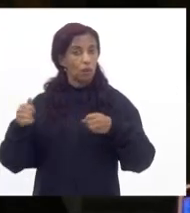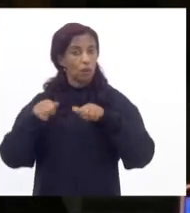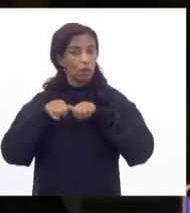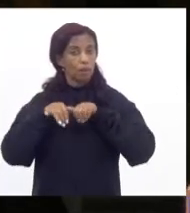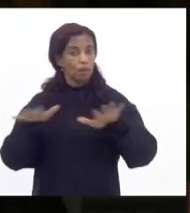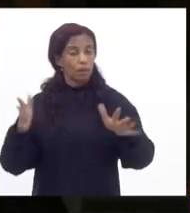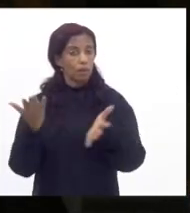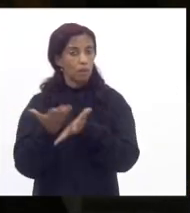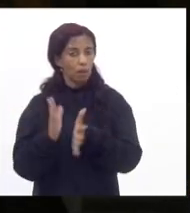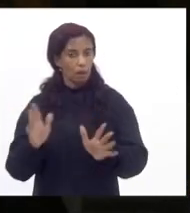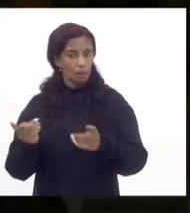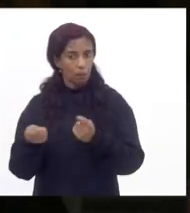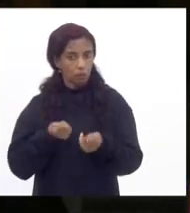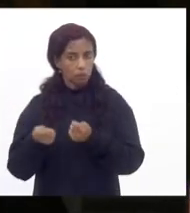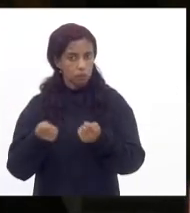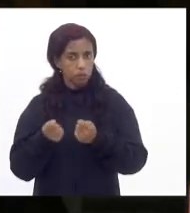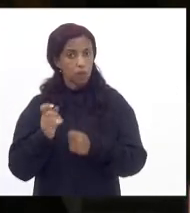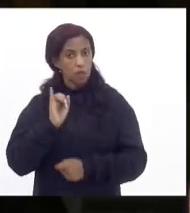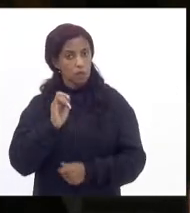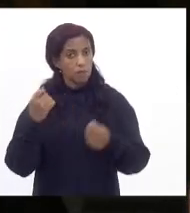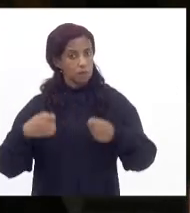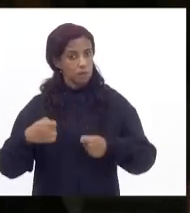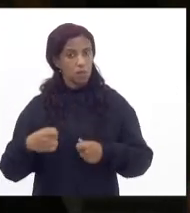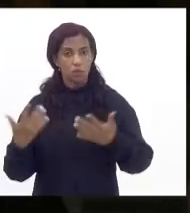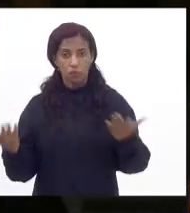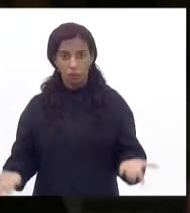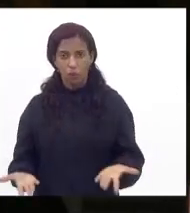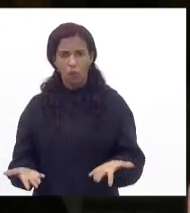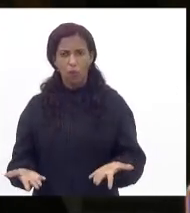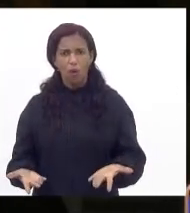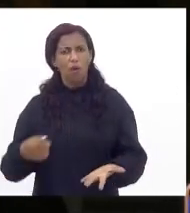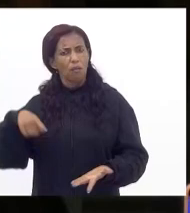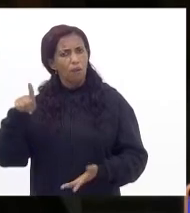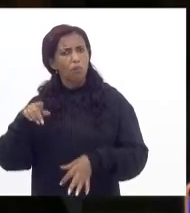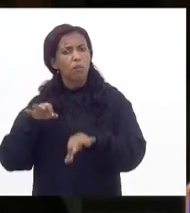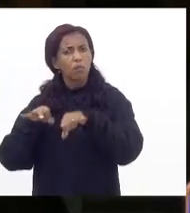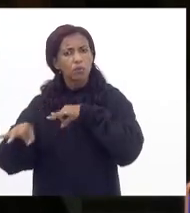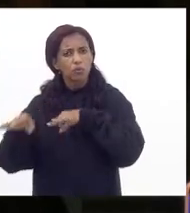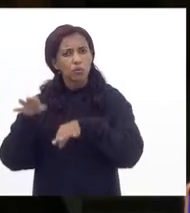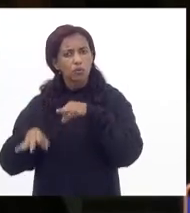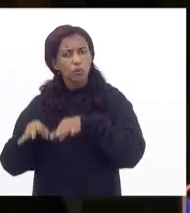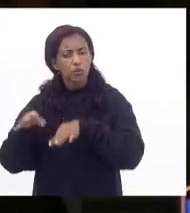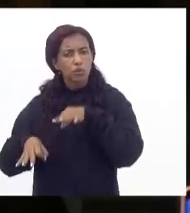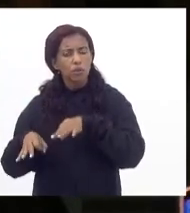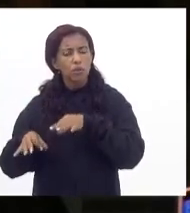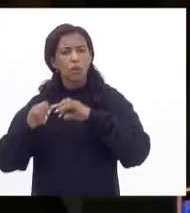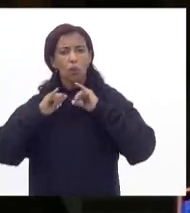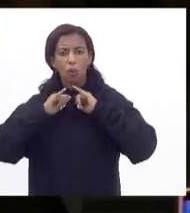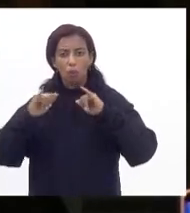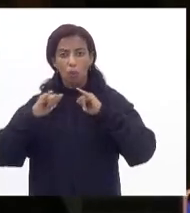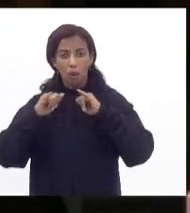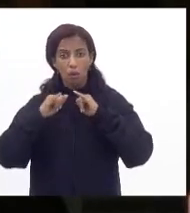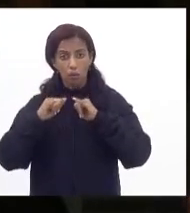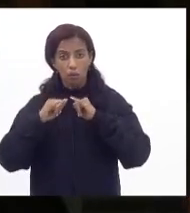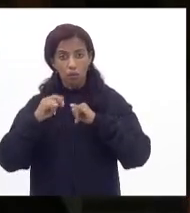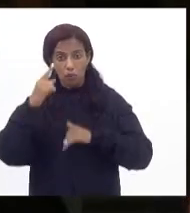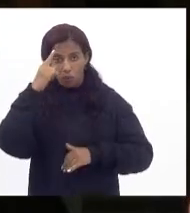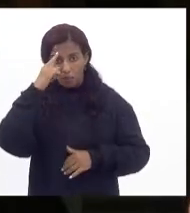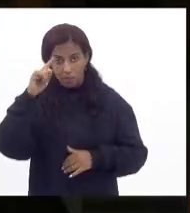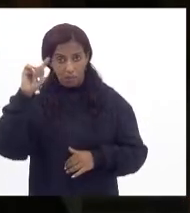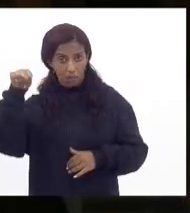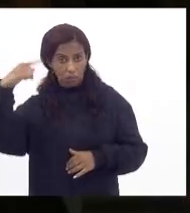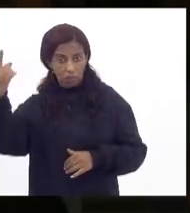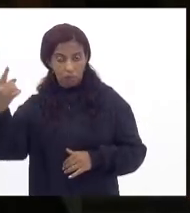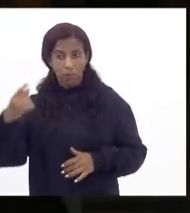estiver sob controle se necessário for vamos acionar a justiça mas como o anúncio foi feito somente para a semana que vem